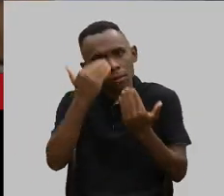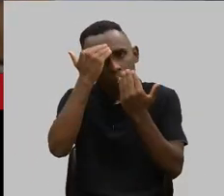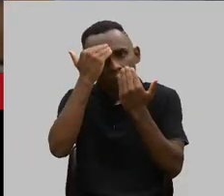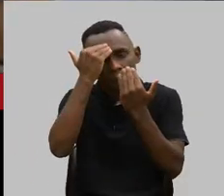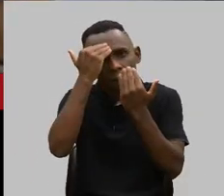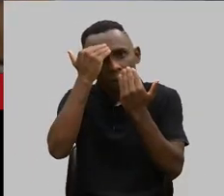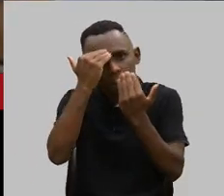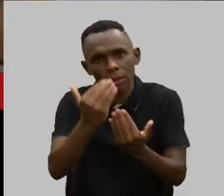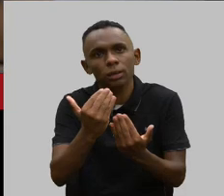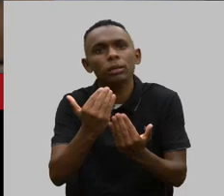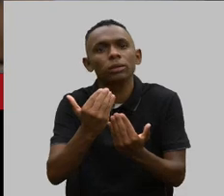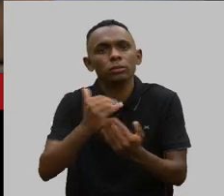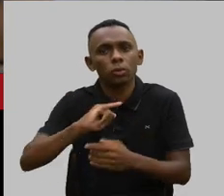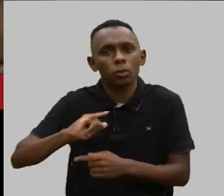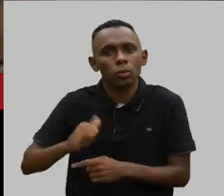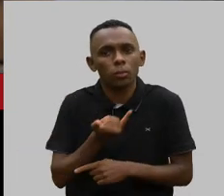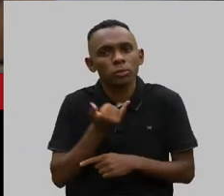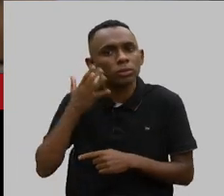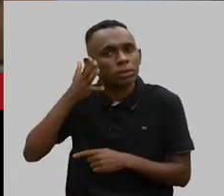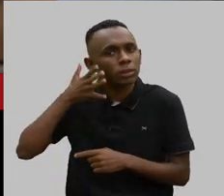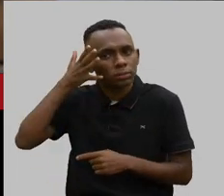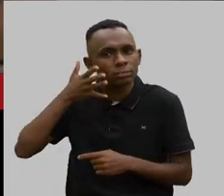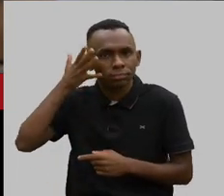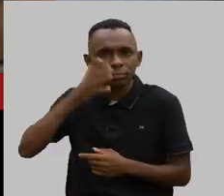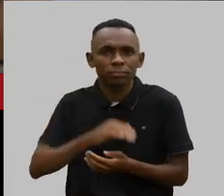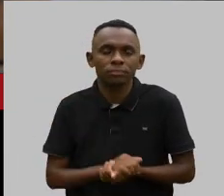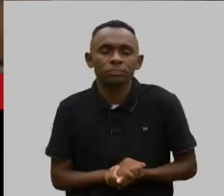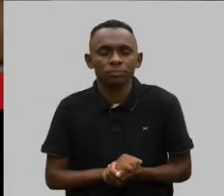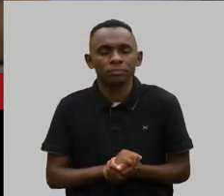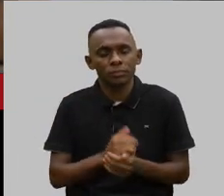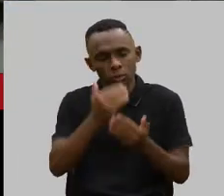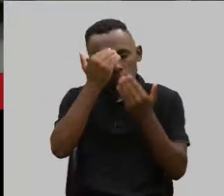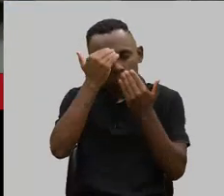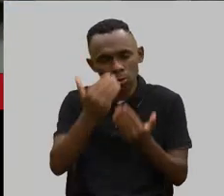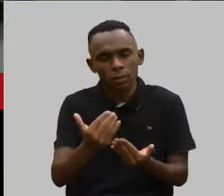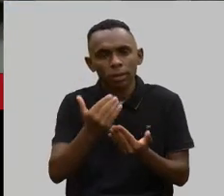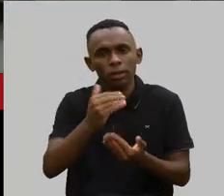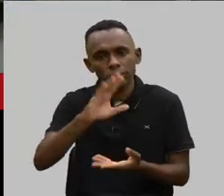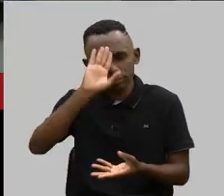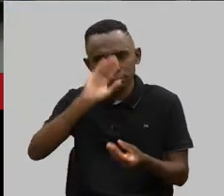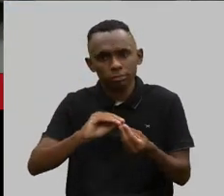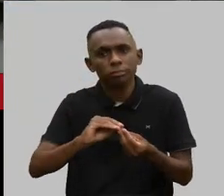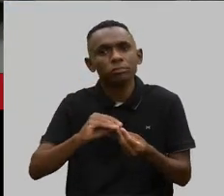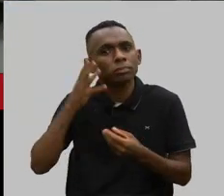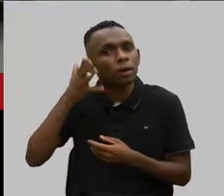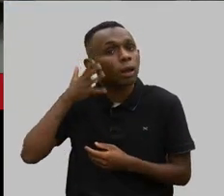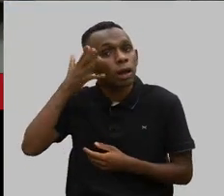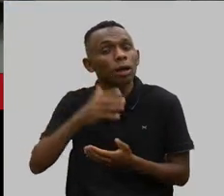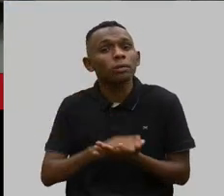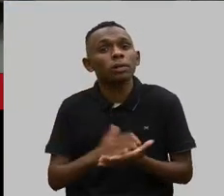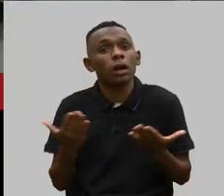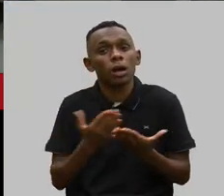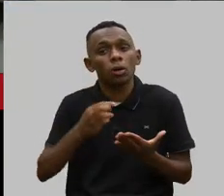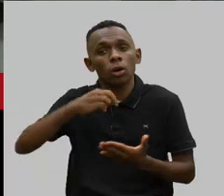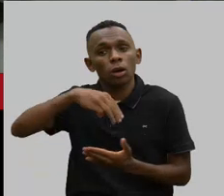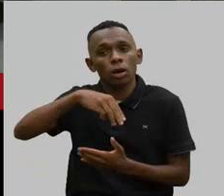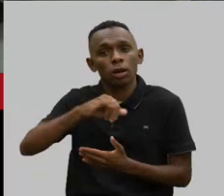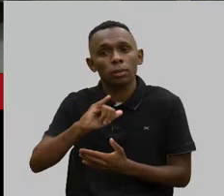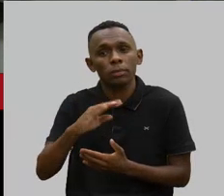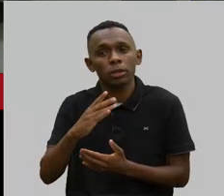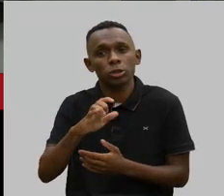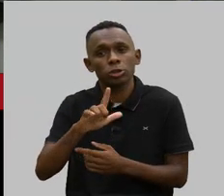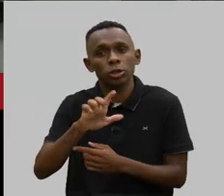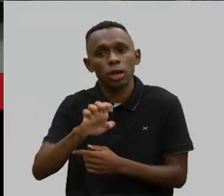falar algumas palavras. Obrigada pelas considerações. Passo agora a palavra para a Michele Calorline